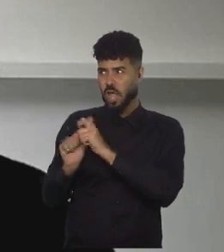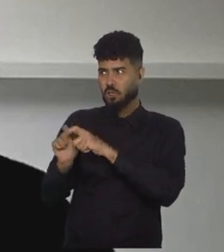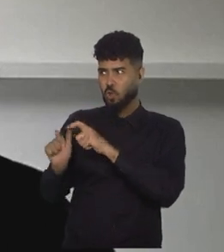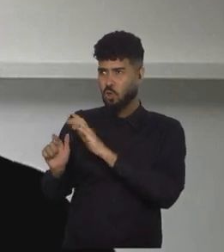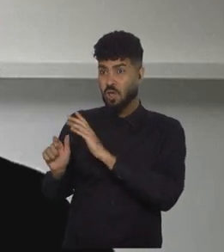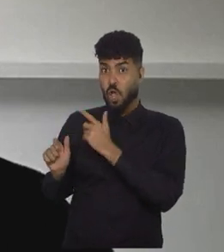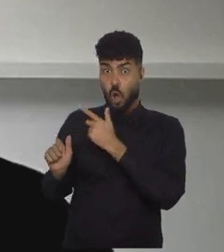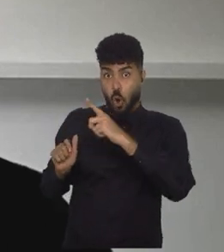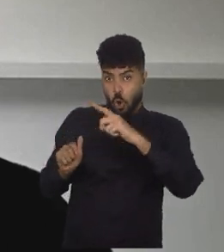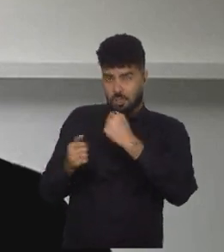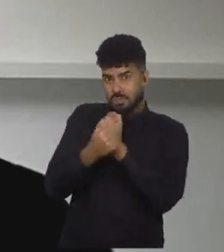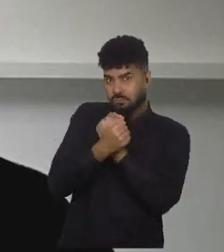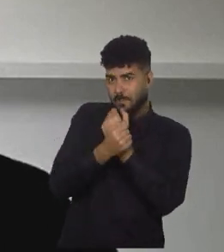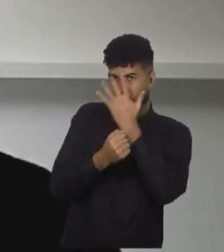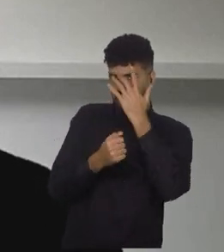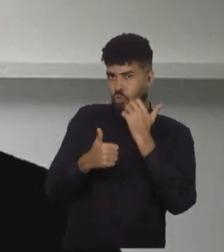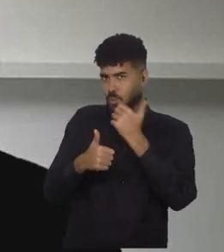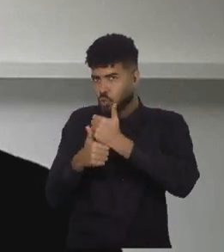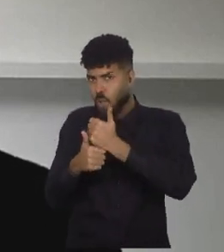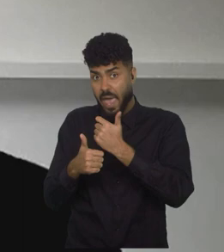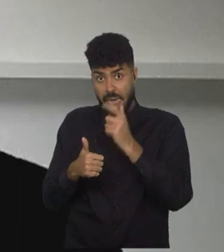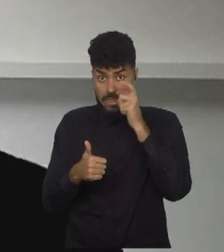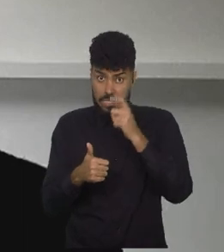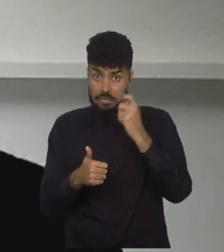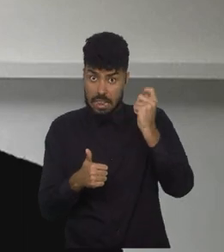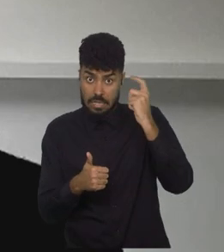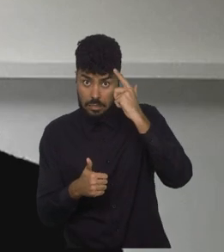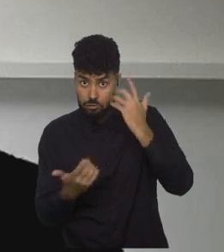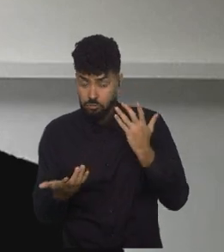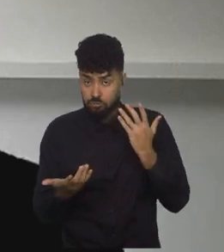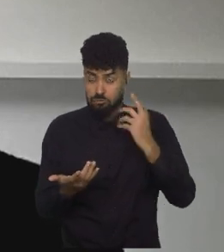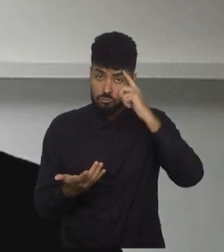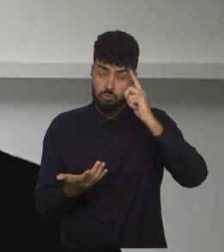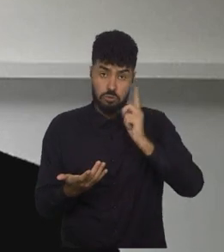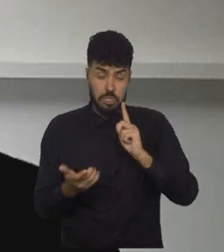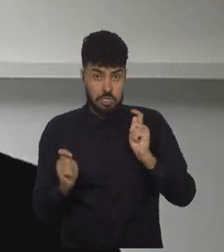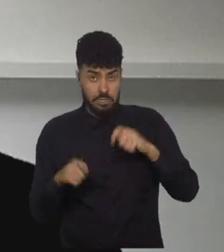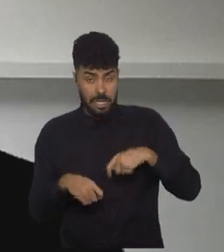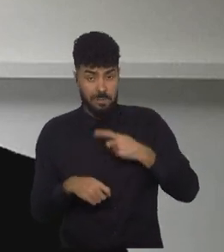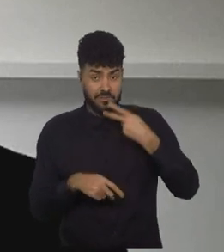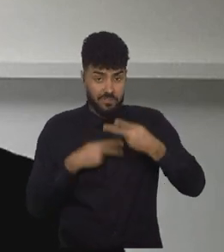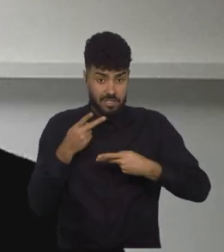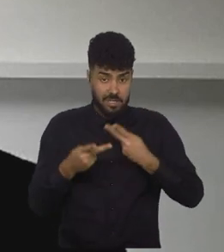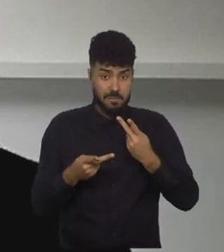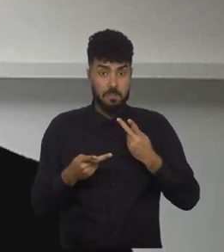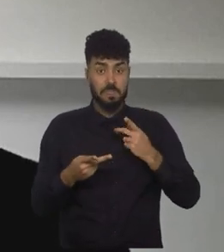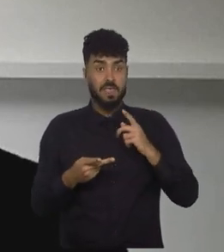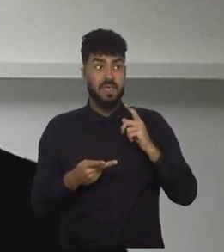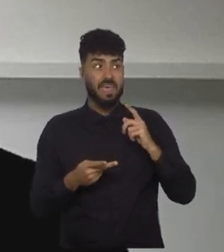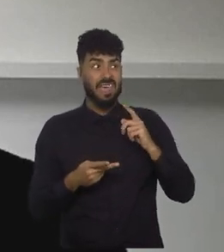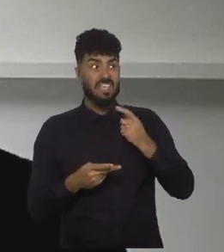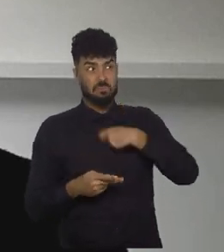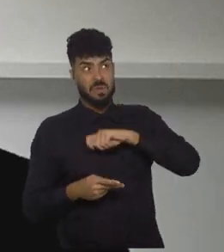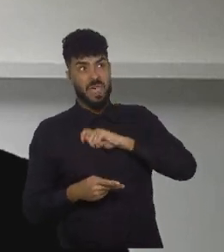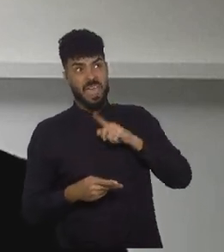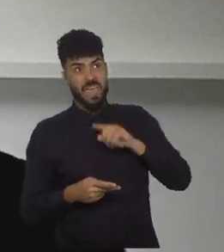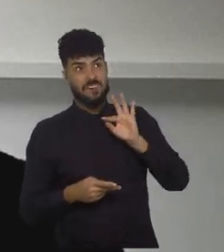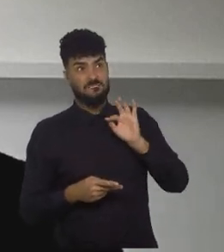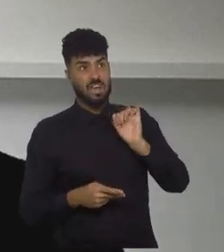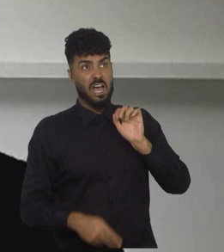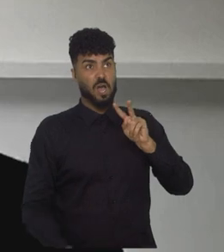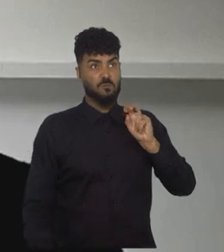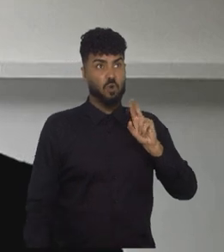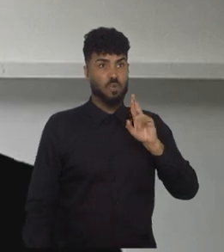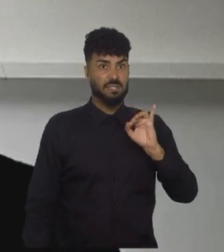quantidade de talento muito interessante. Então, eu não sei se dá para botar no bolo diretamente de favorito, porque eu acho que é uma Copa do Mundo